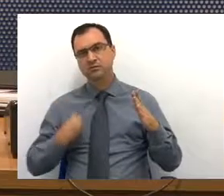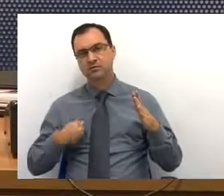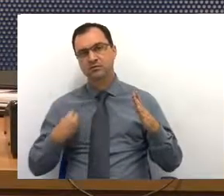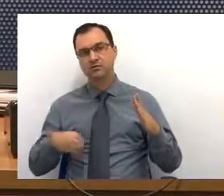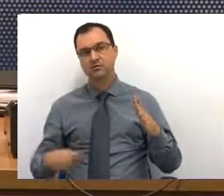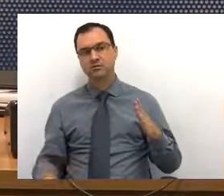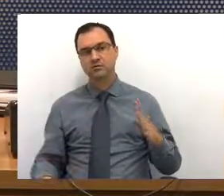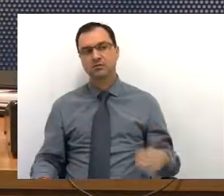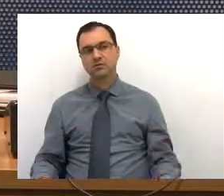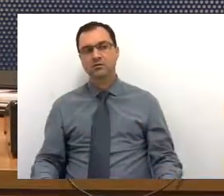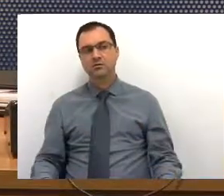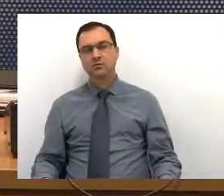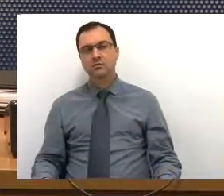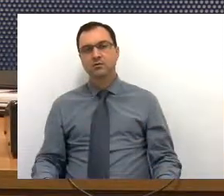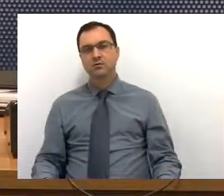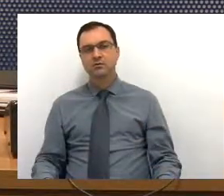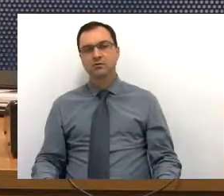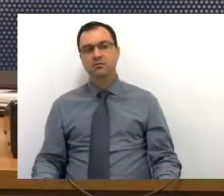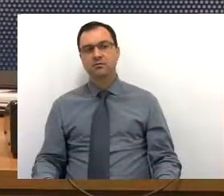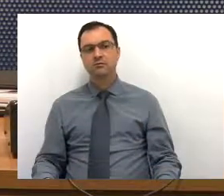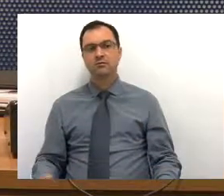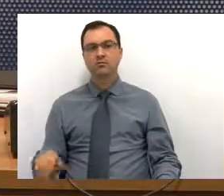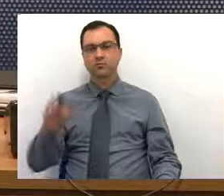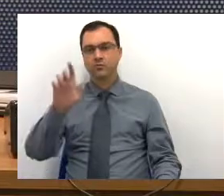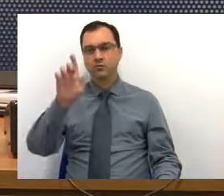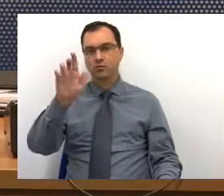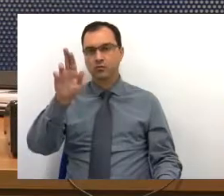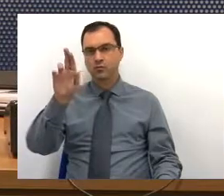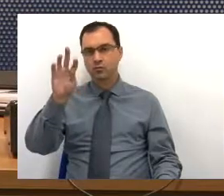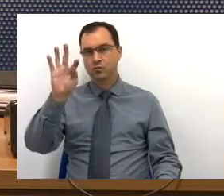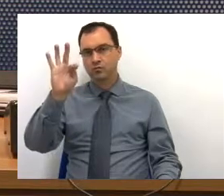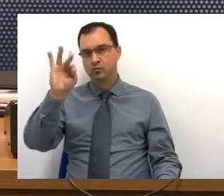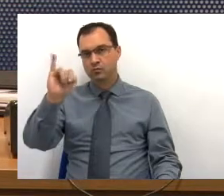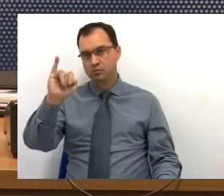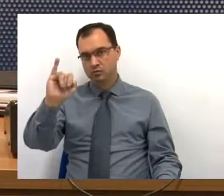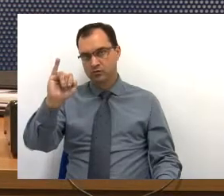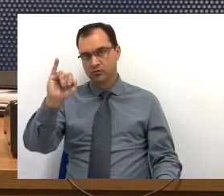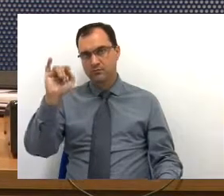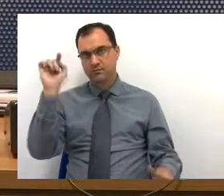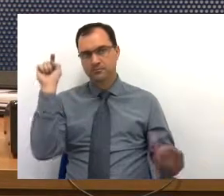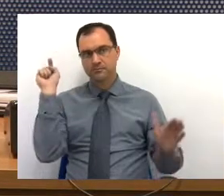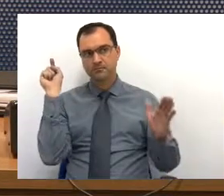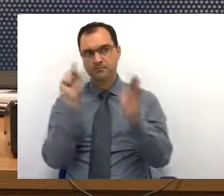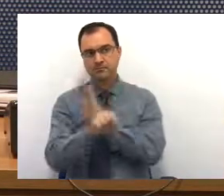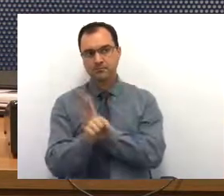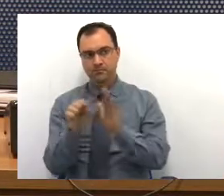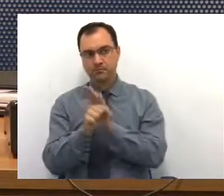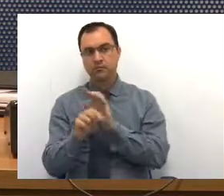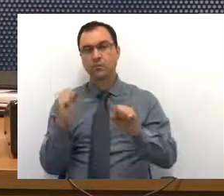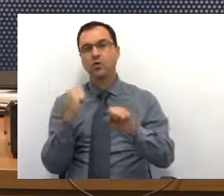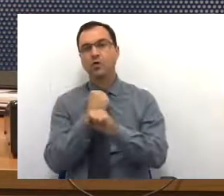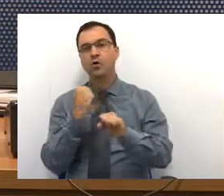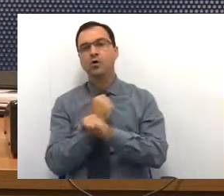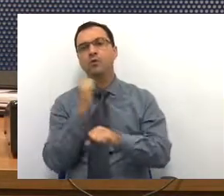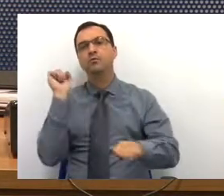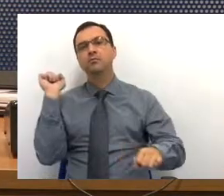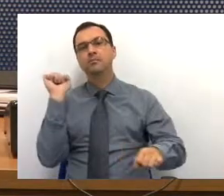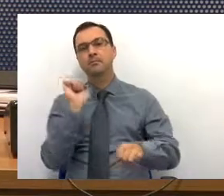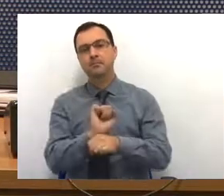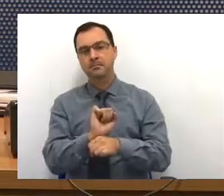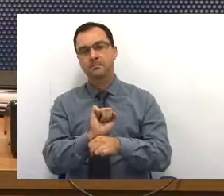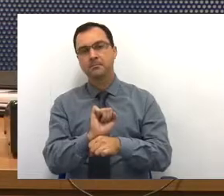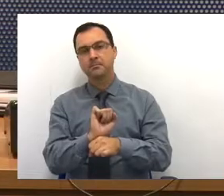O nobre vereador Guthi pergunta quais obras estão paradas